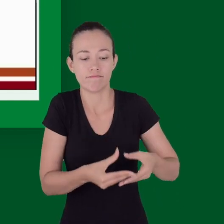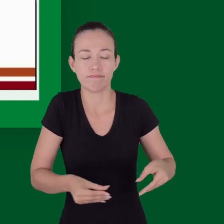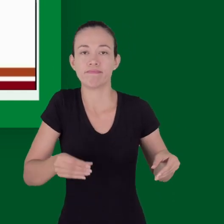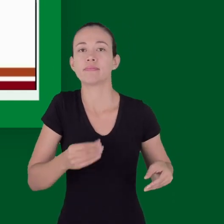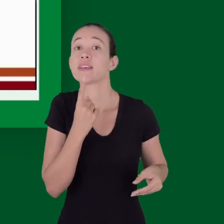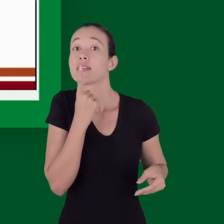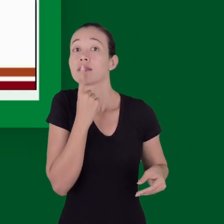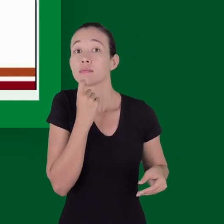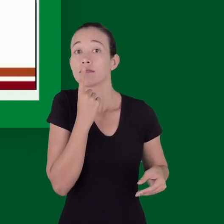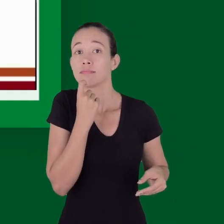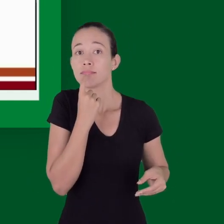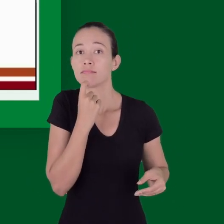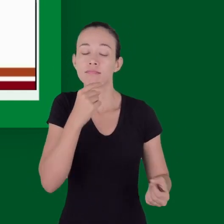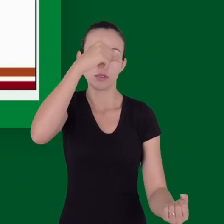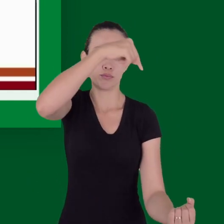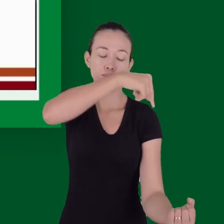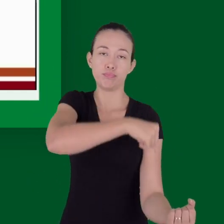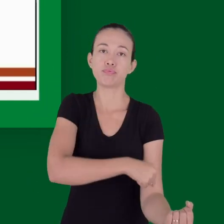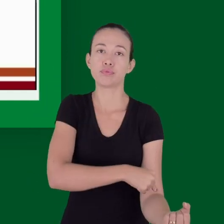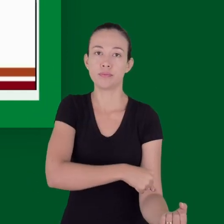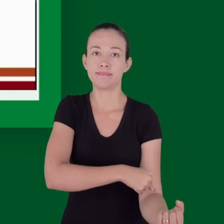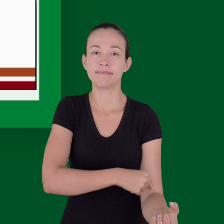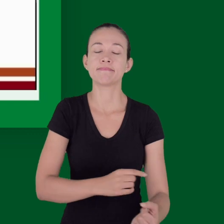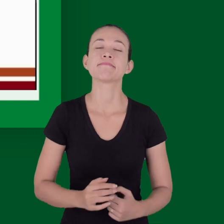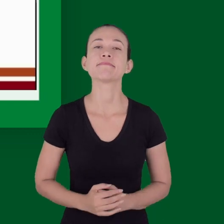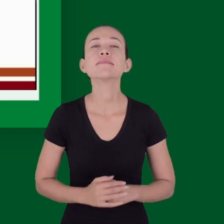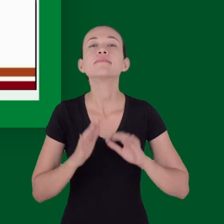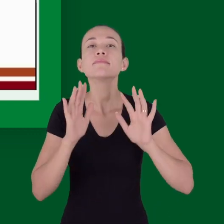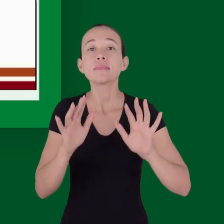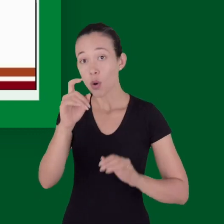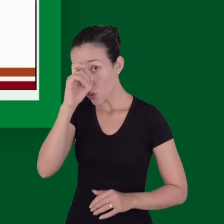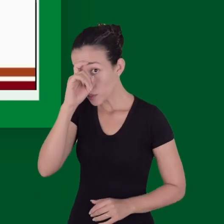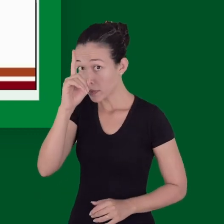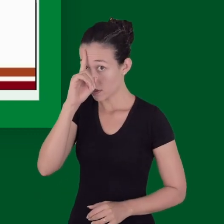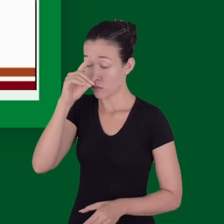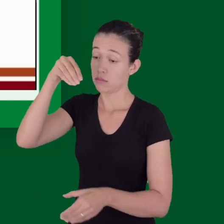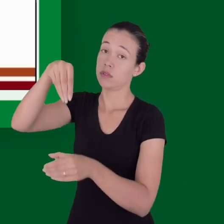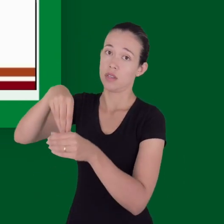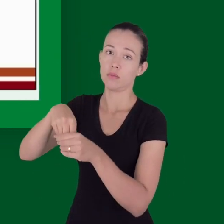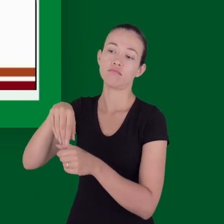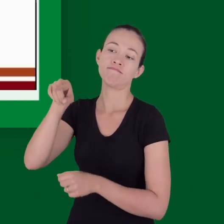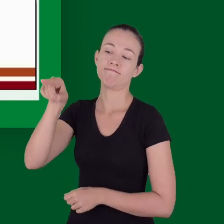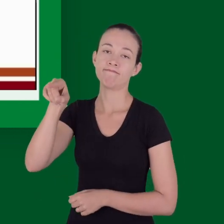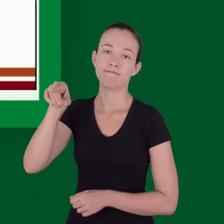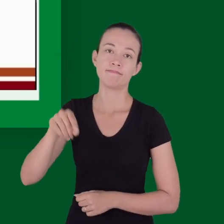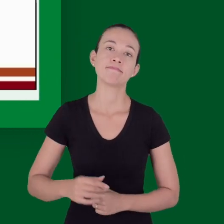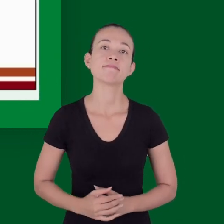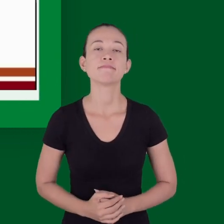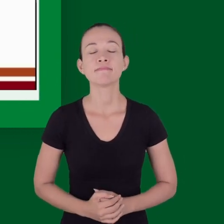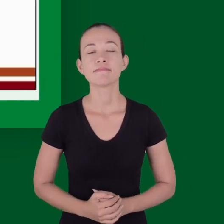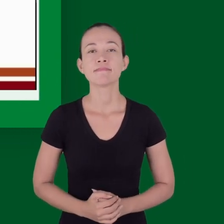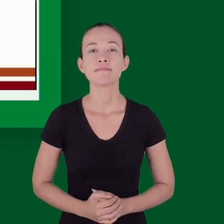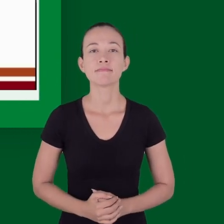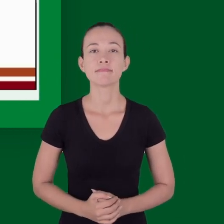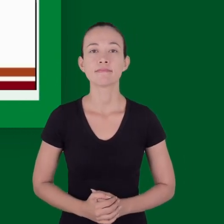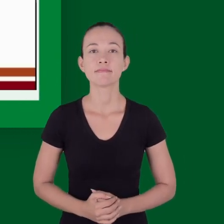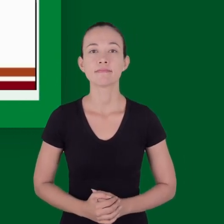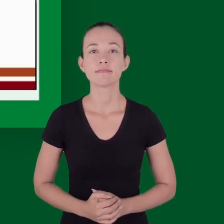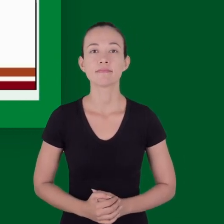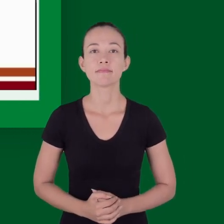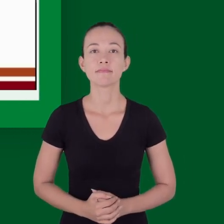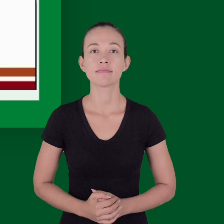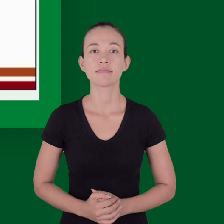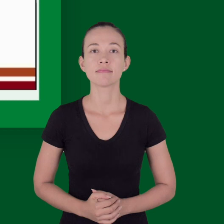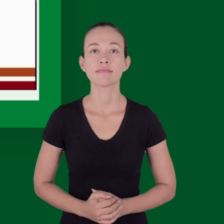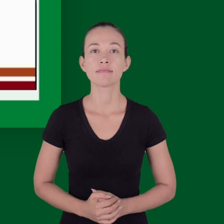horas ou quando há necessidade do uso de mais de 3 ou 4 unidades de concentrado de massas por hora. Isso seria uma transfusão maciça mas